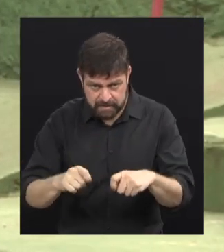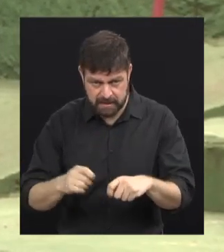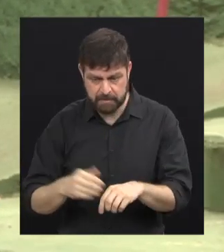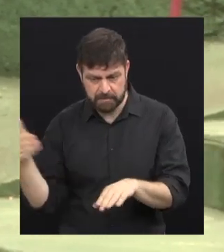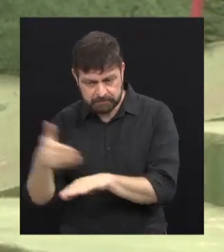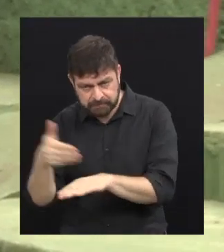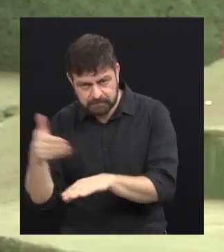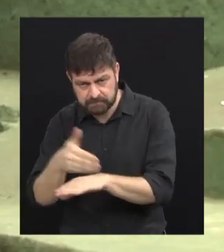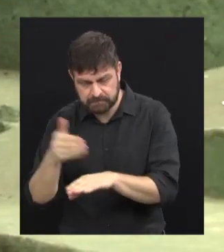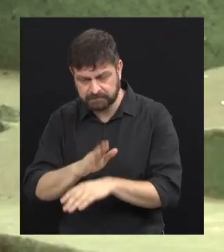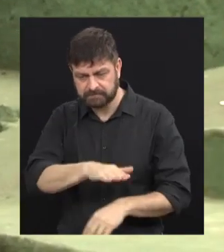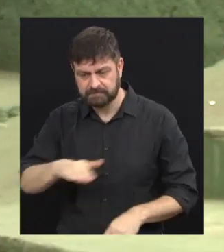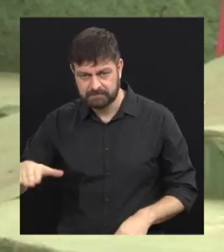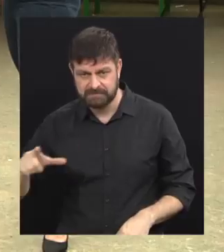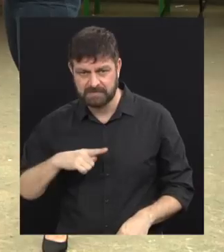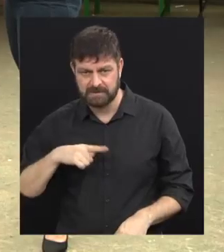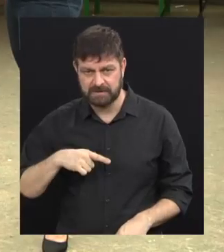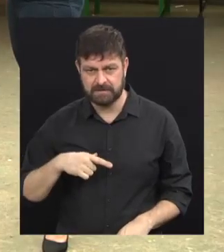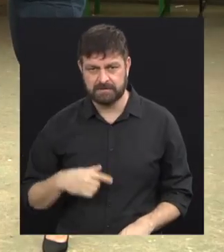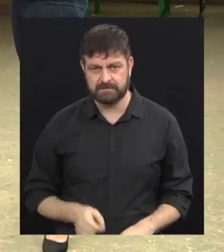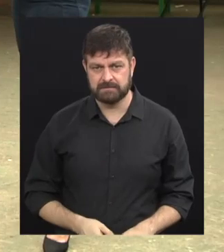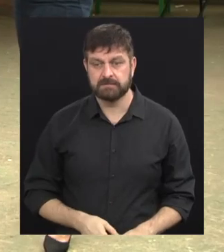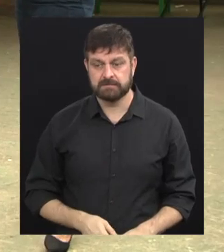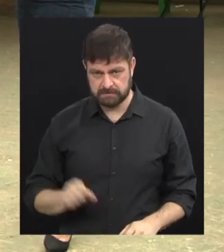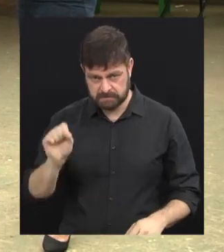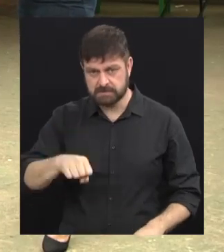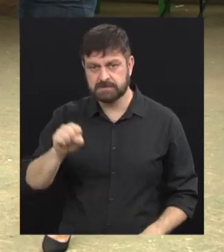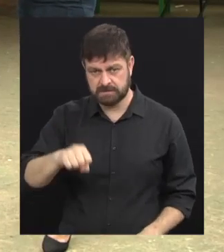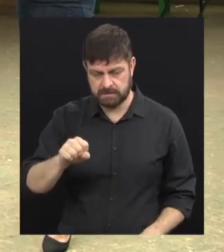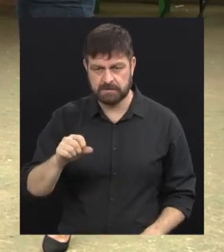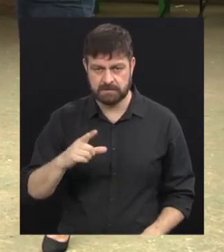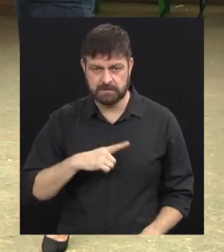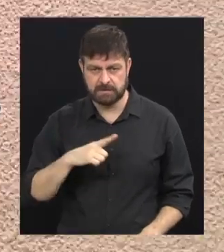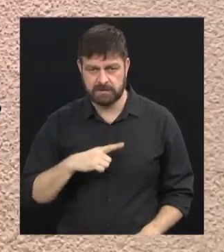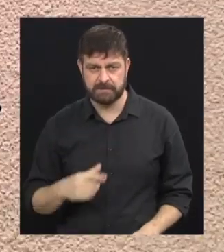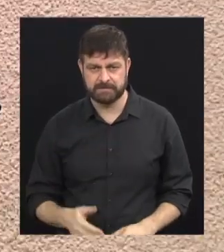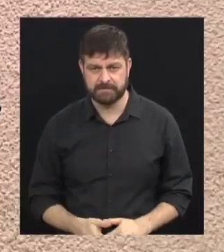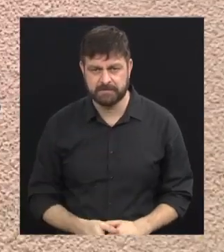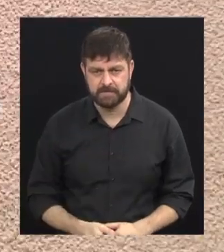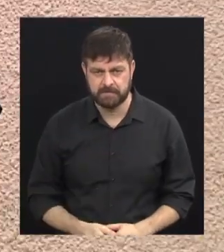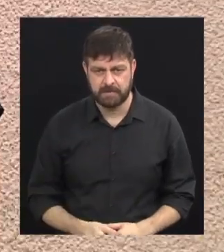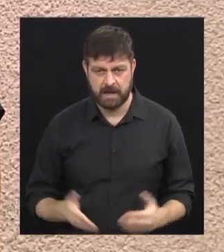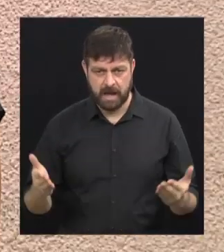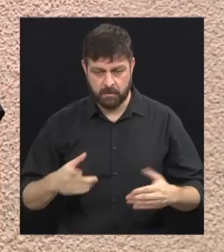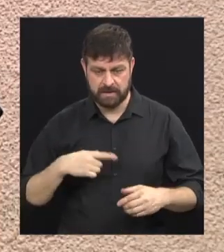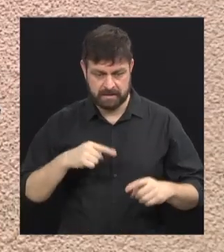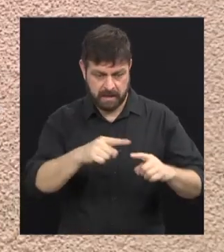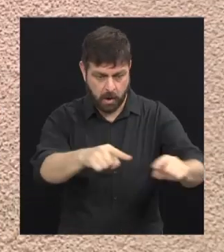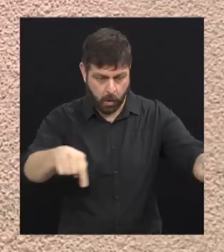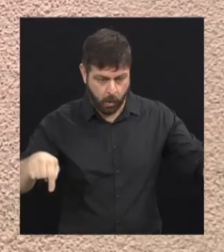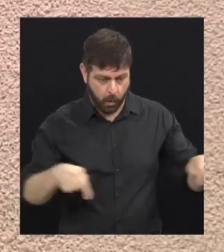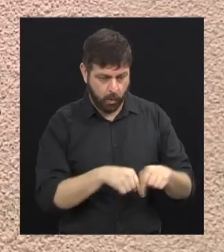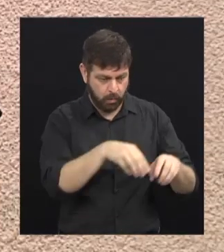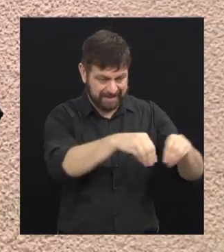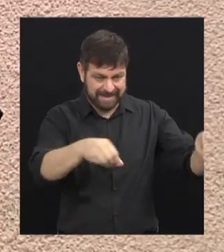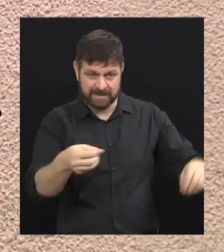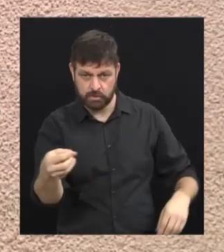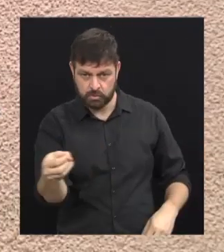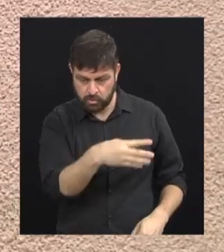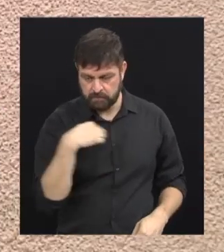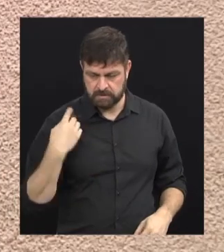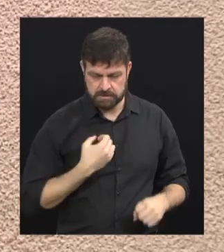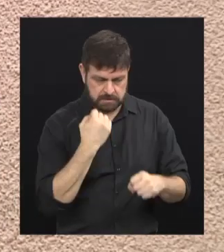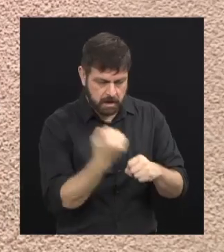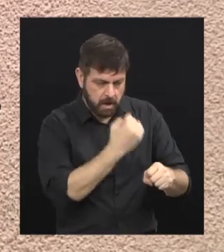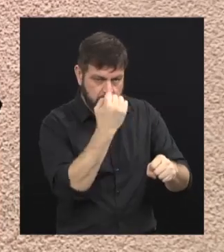para crianças em ambas unidades? Aqui nas unidades sim, mas a gente agora tem um novo terreno, que a gente vai começar essa